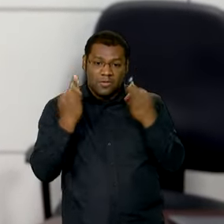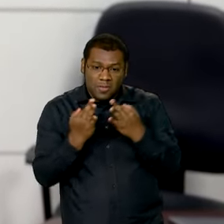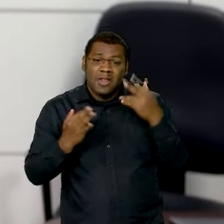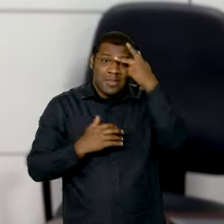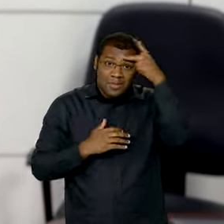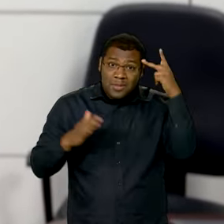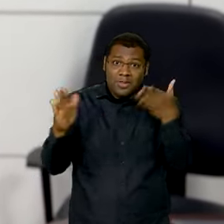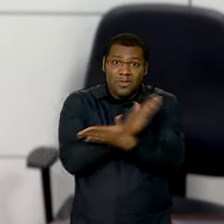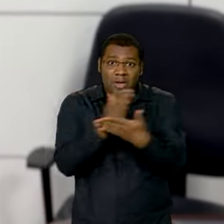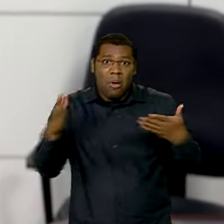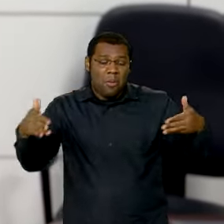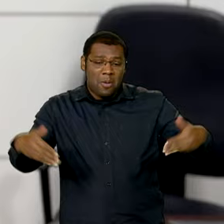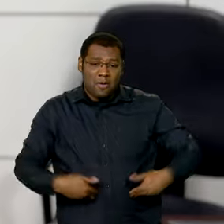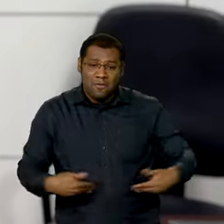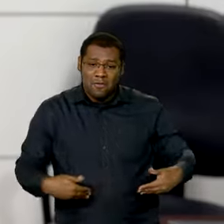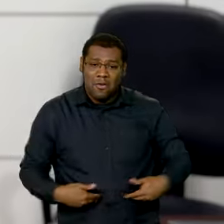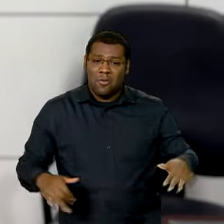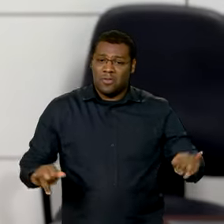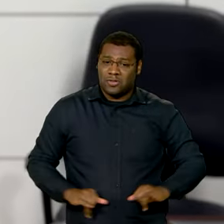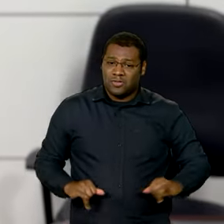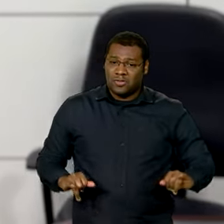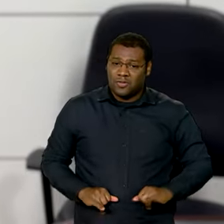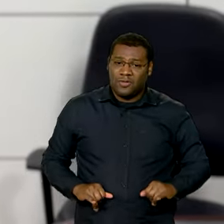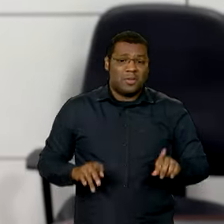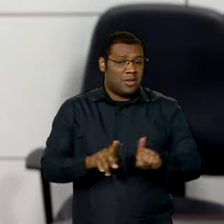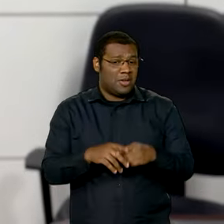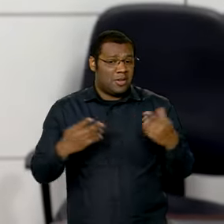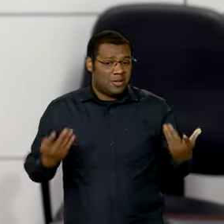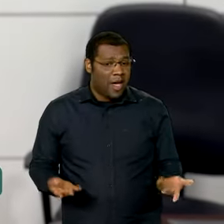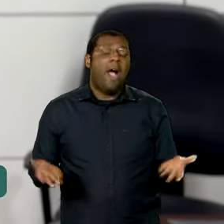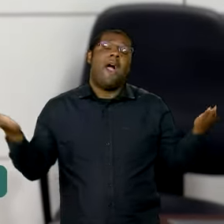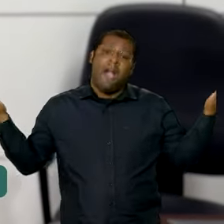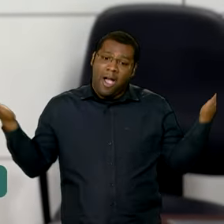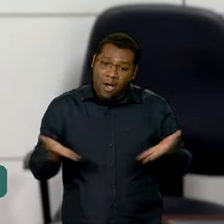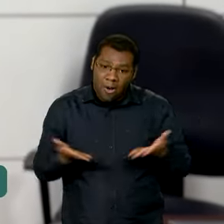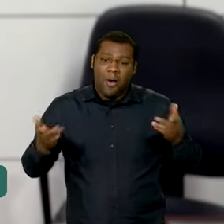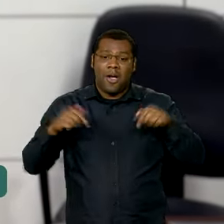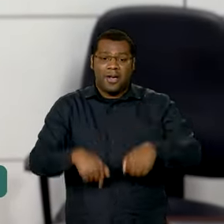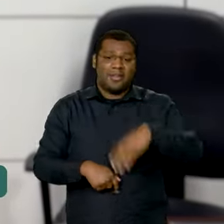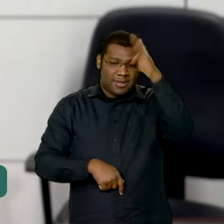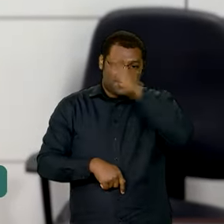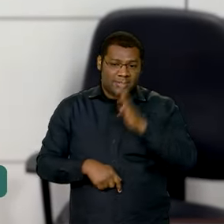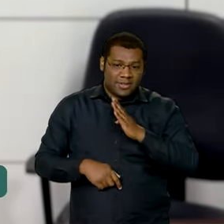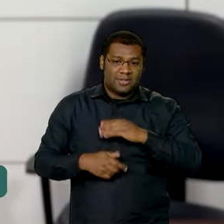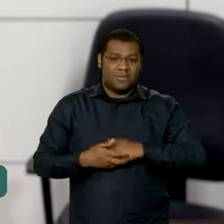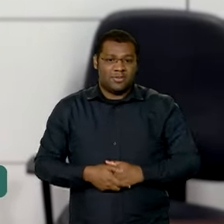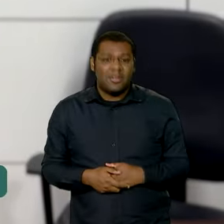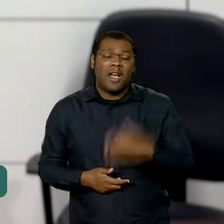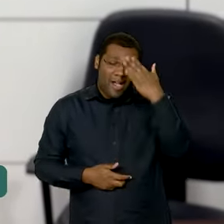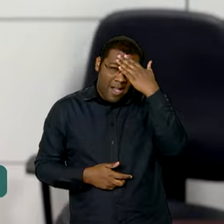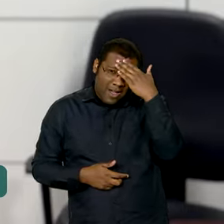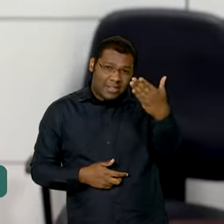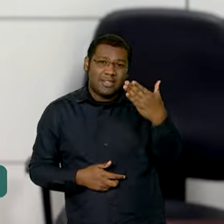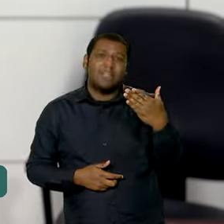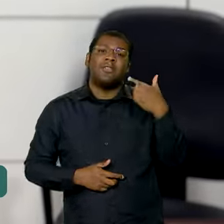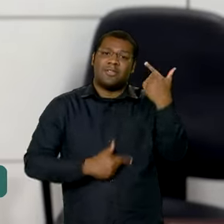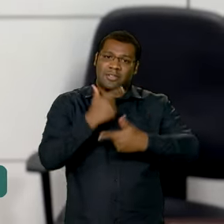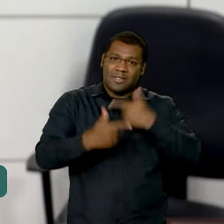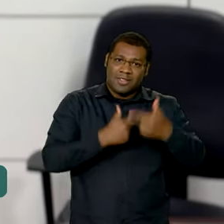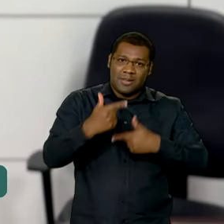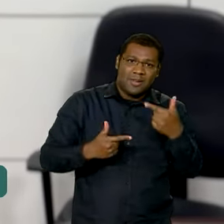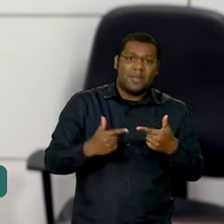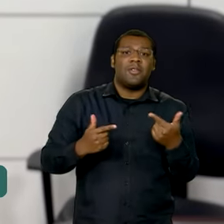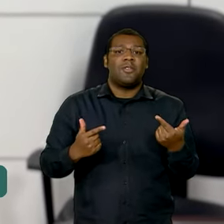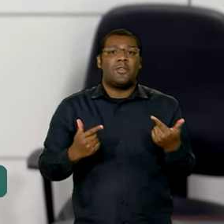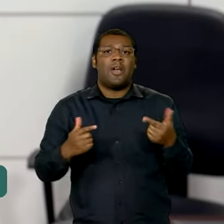fome e não entravam no programa. E agora, em todo o Brasil, e agradeço aqui o trabalho das equipes do